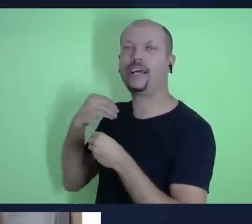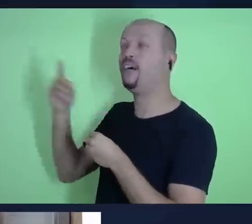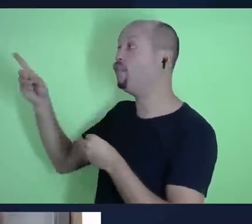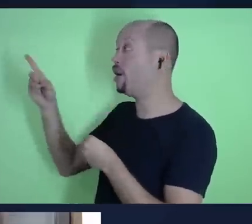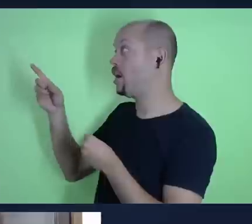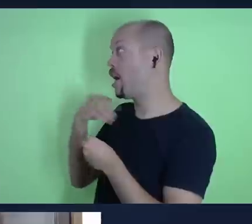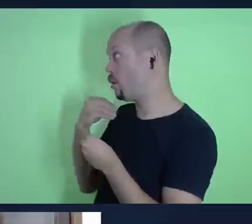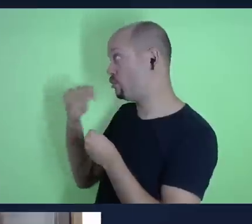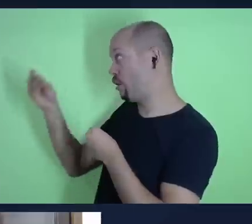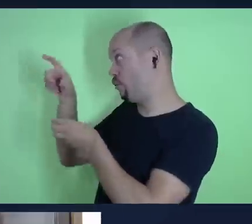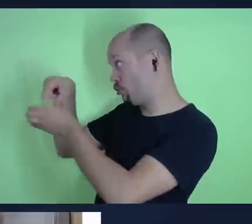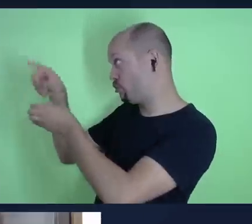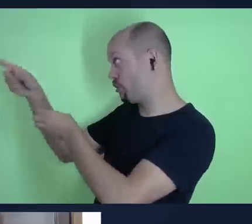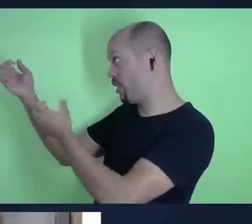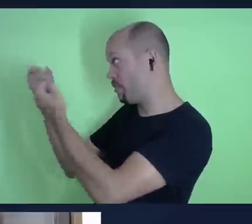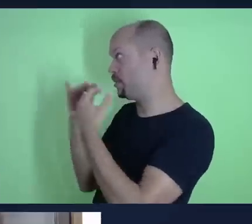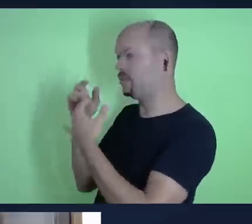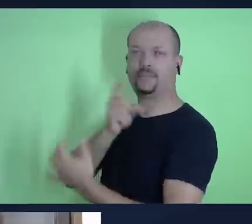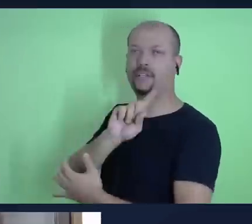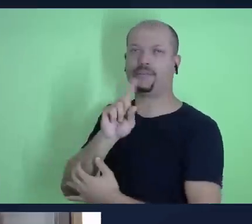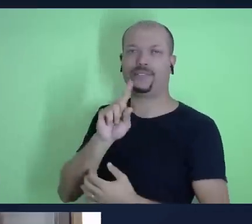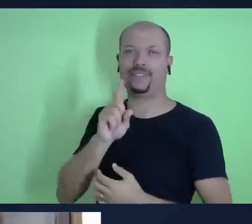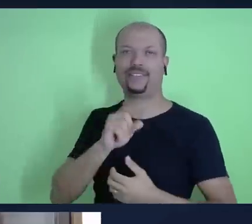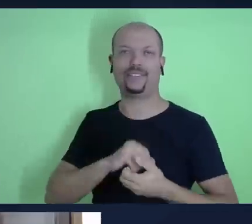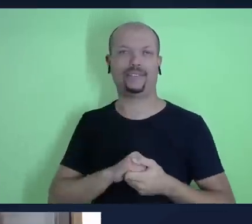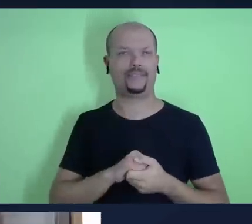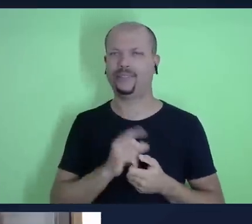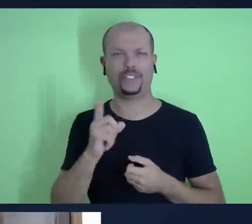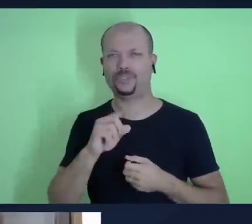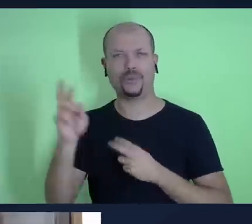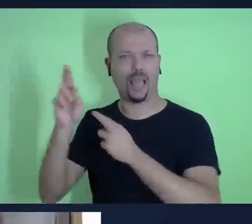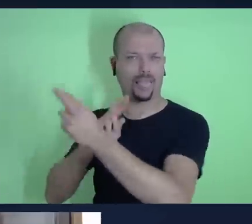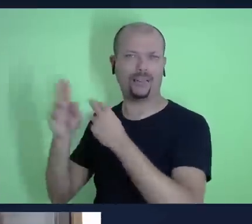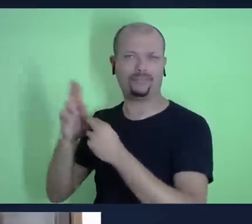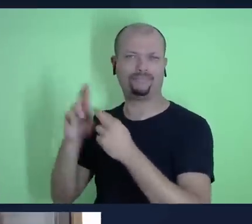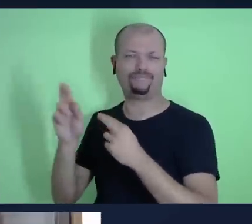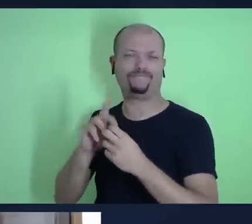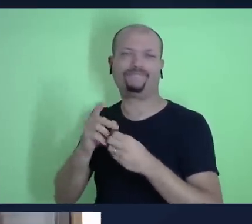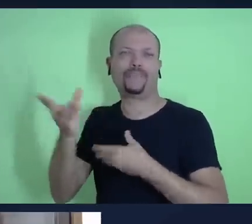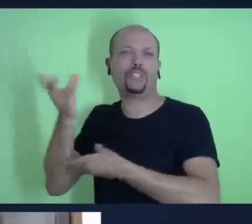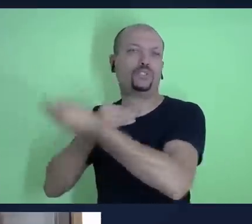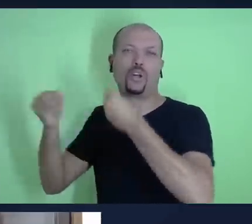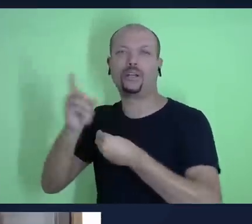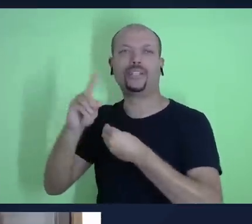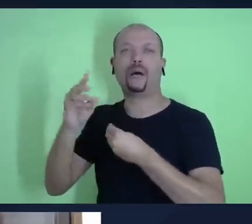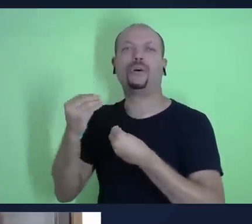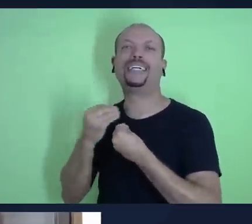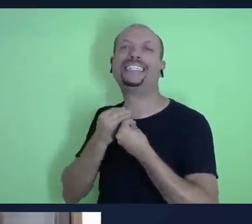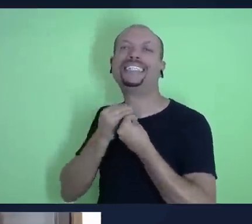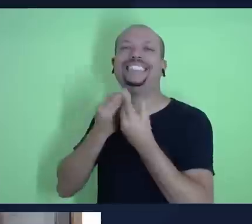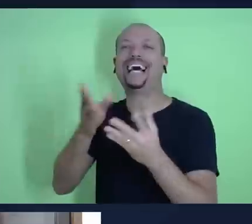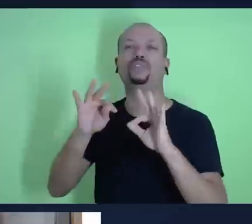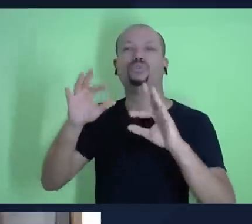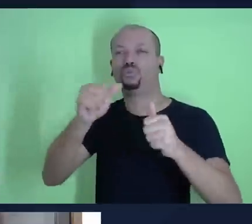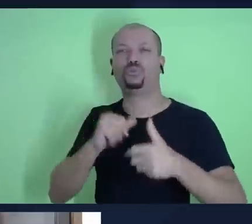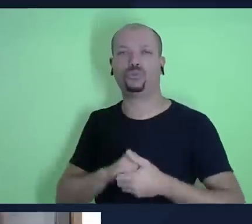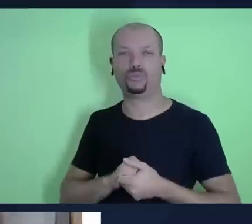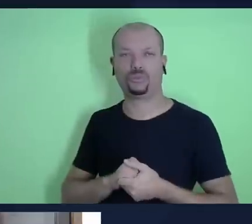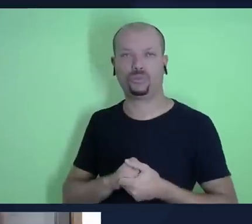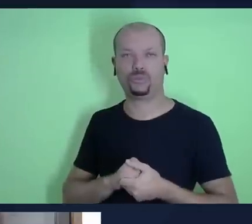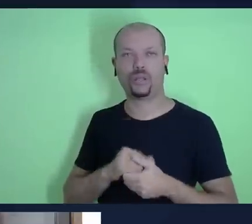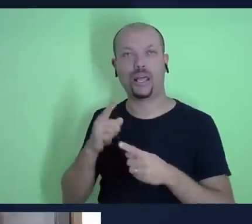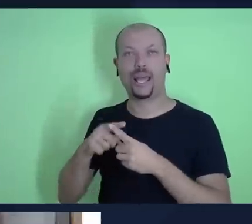na verdade não é assim não é uma relação de troca é uma relação de doação completa de Deus para nós ele me